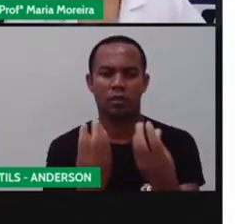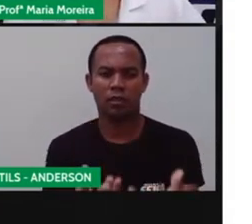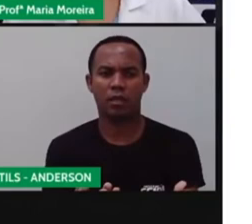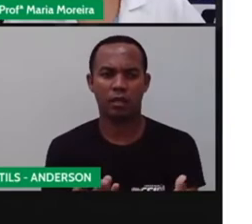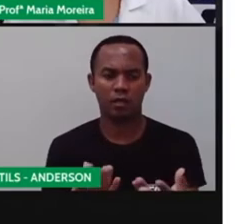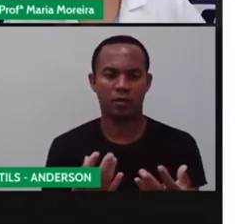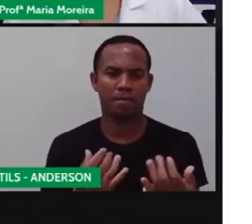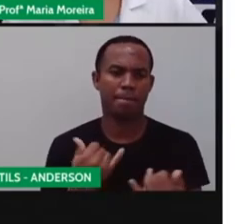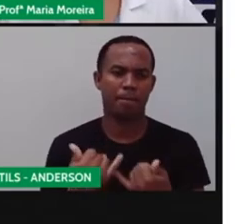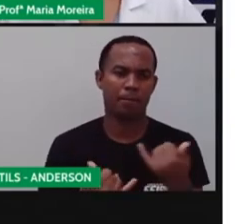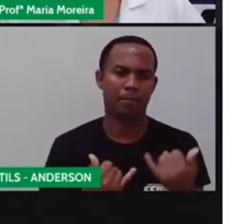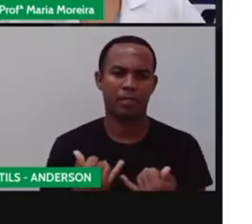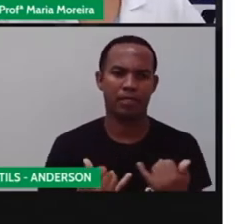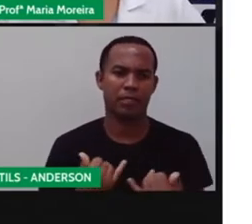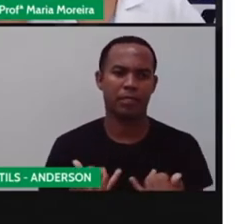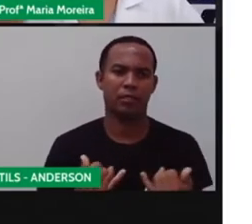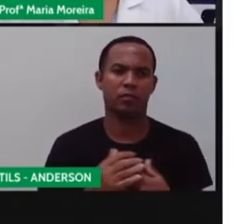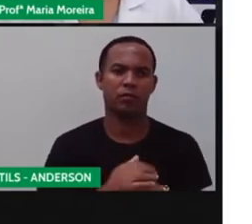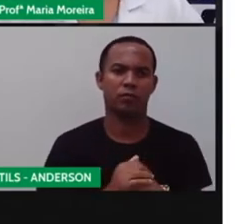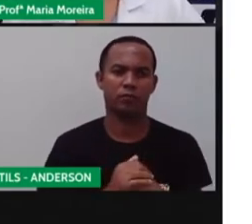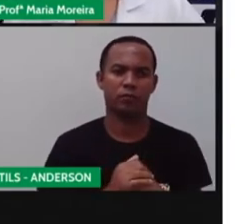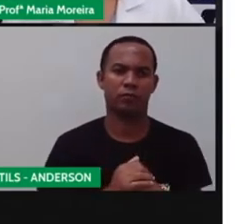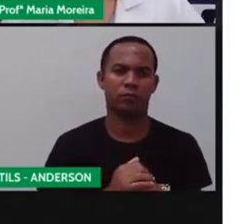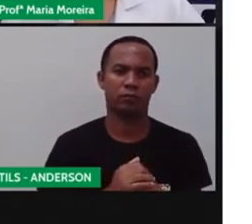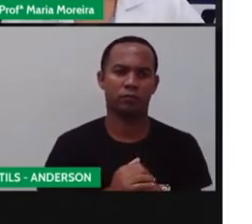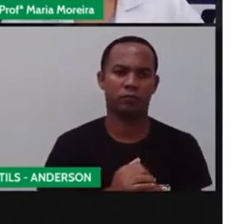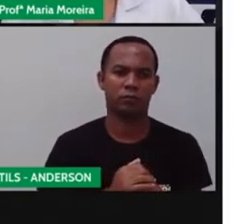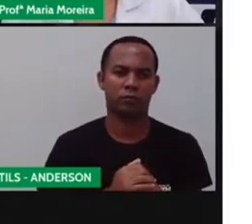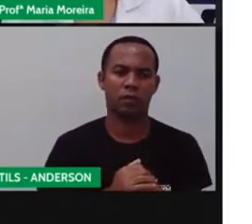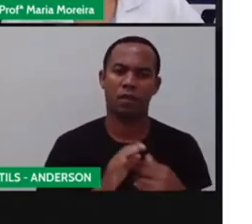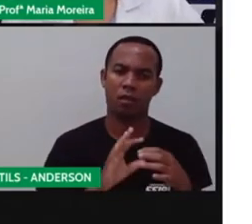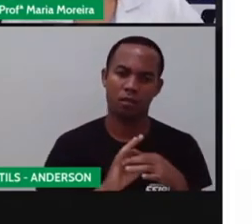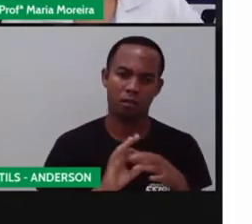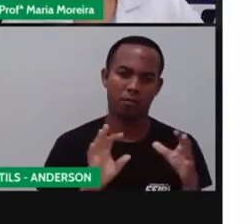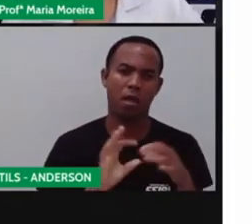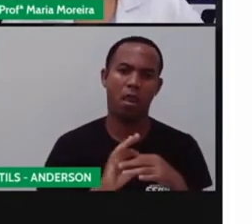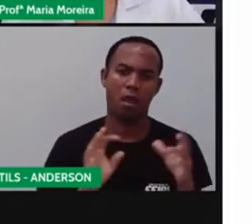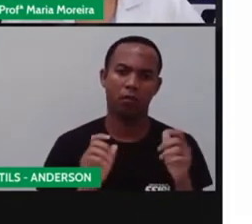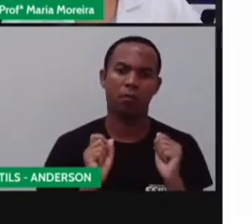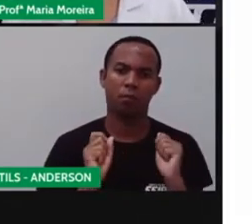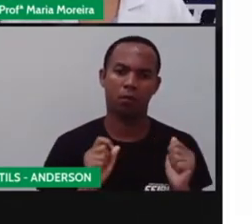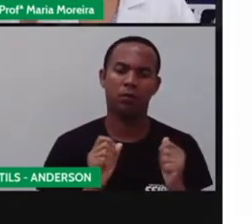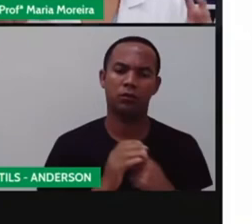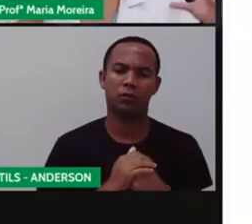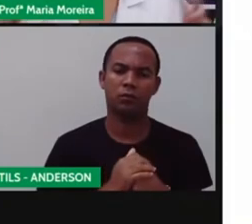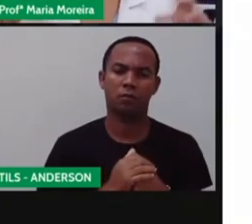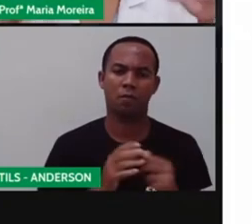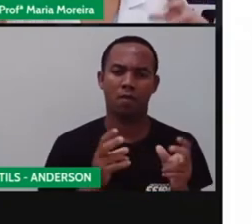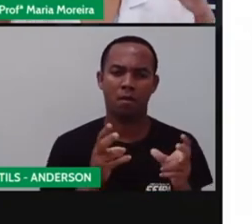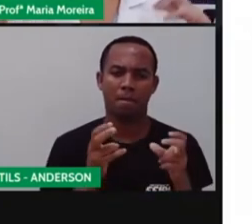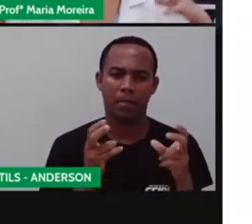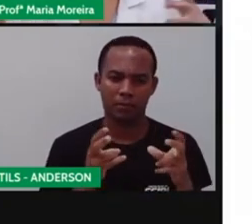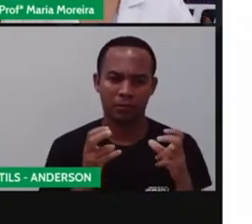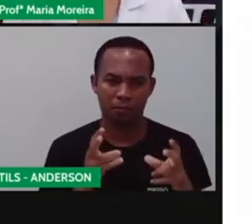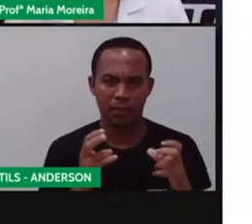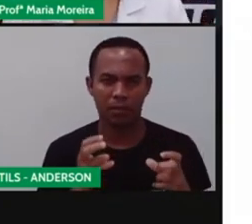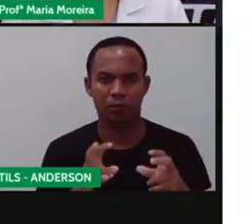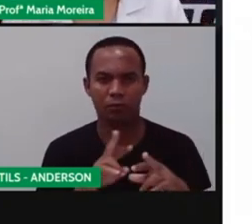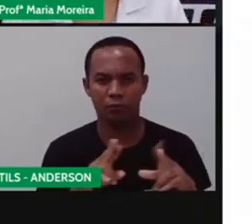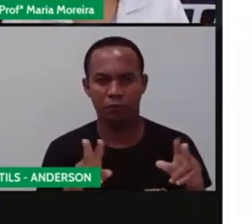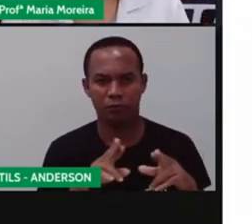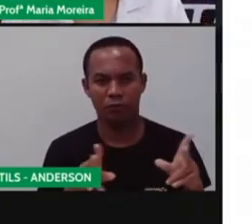para doação. Então, por isso, ela foi o quê? Liberada. Certo? Então, perceberam que existem várias